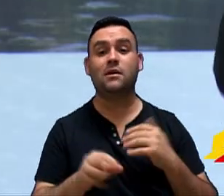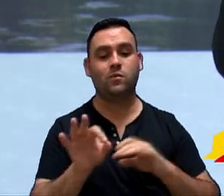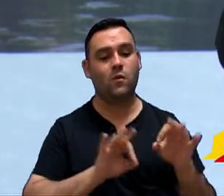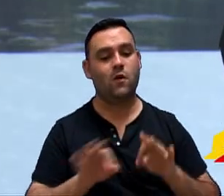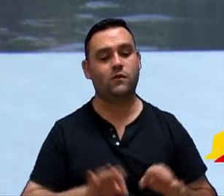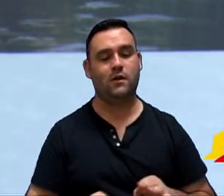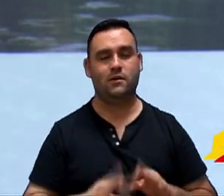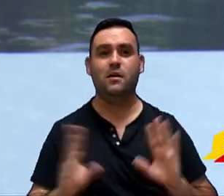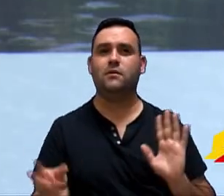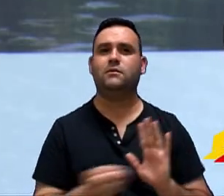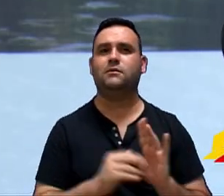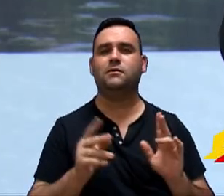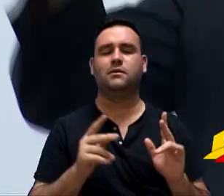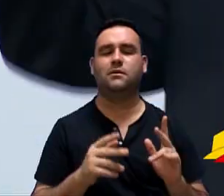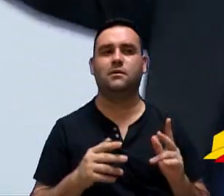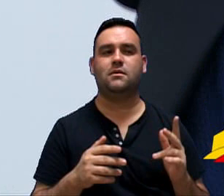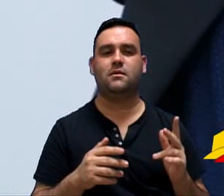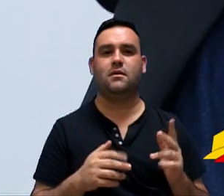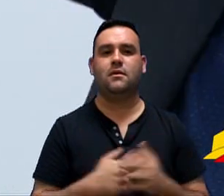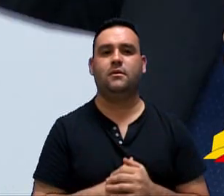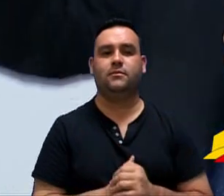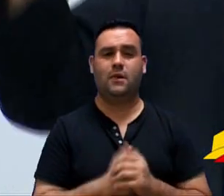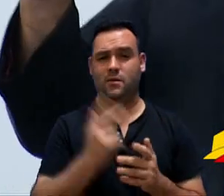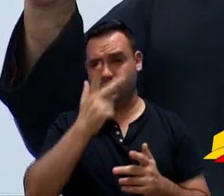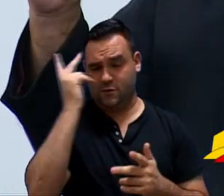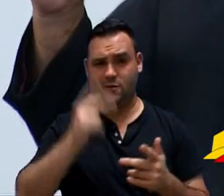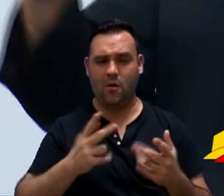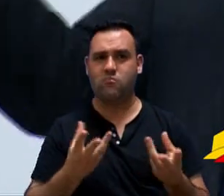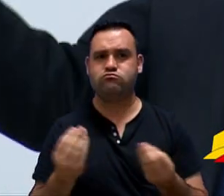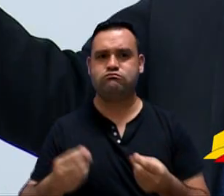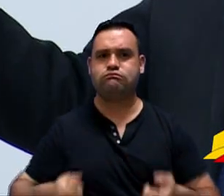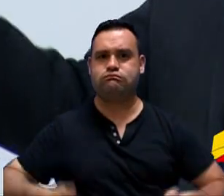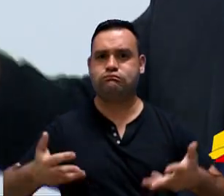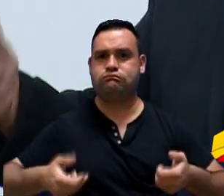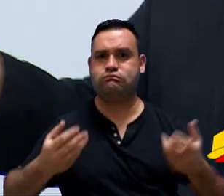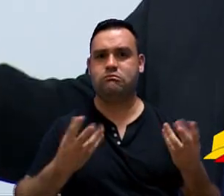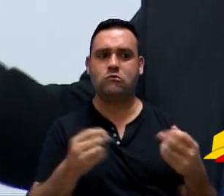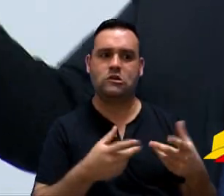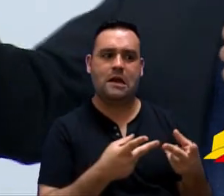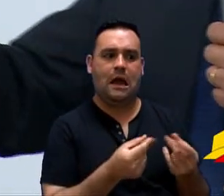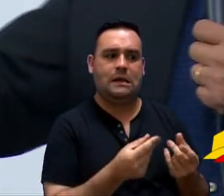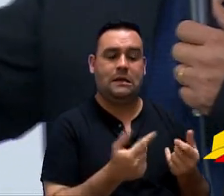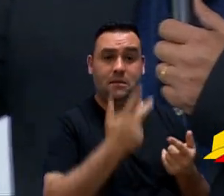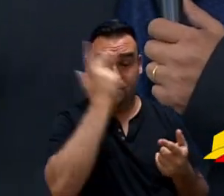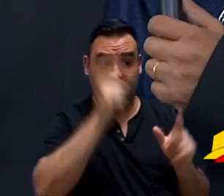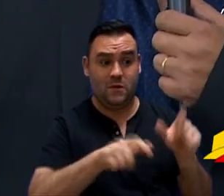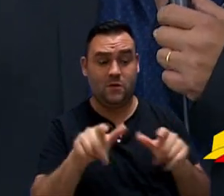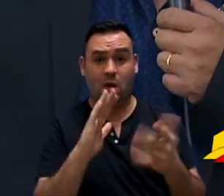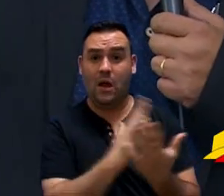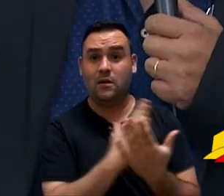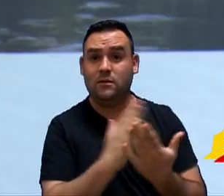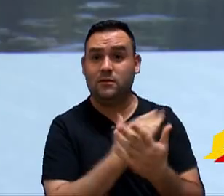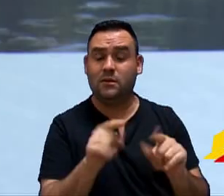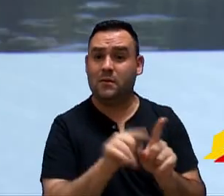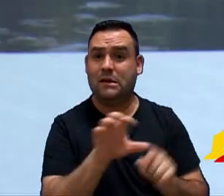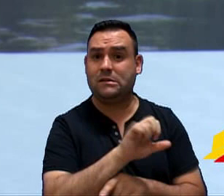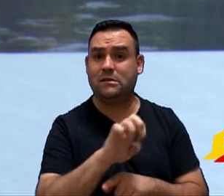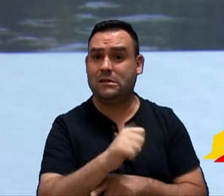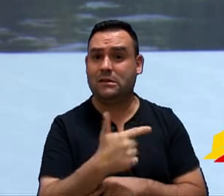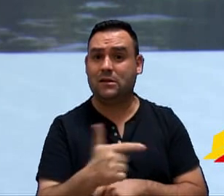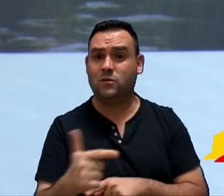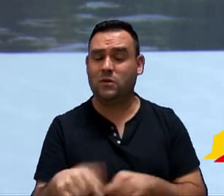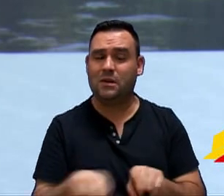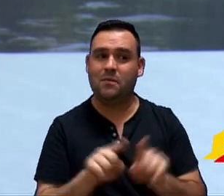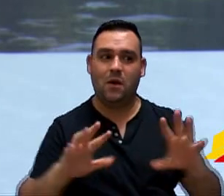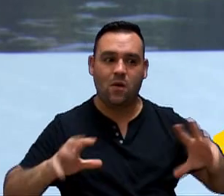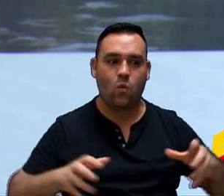projeto. como o meu. gastam bastante, tem pessoas que não gastam quase nada e outras, tem pessoas que ainda não acham E daí ninguém paga, vereador.